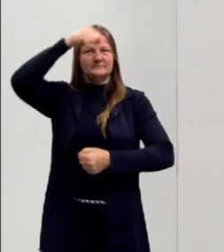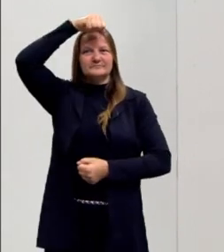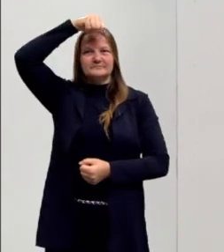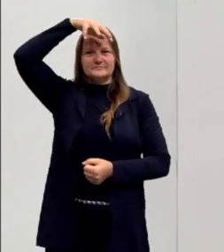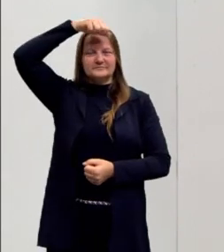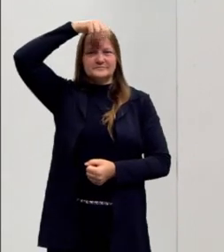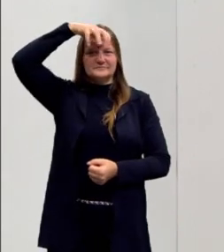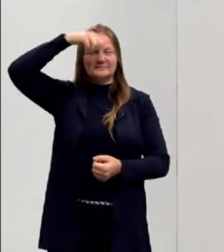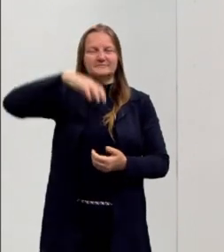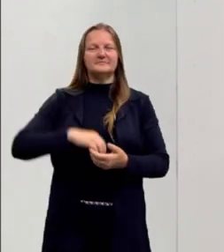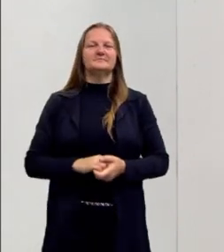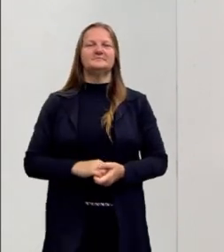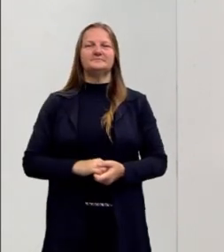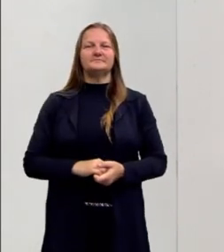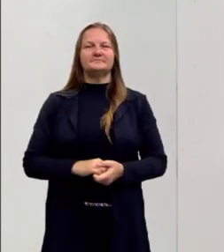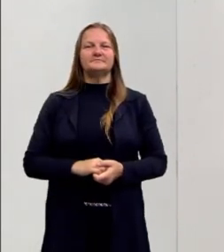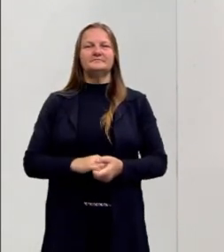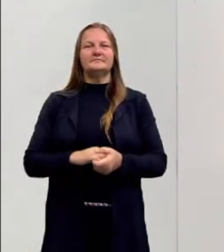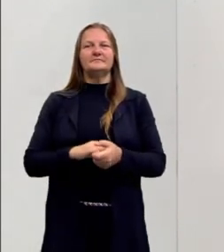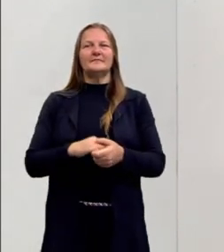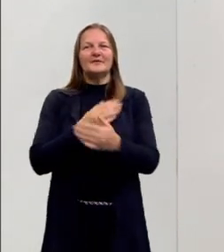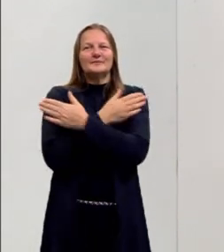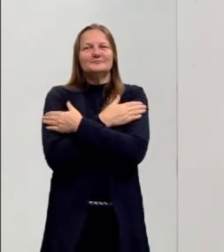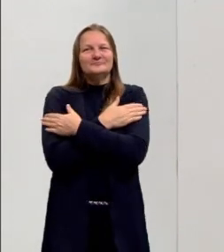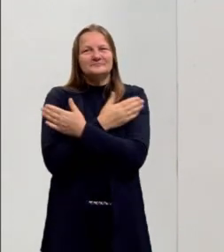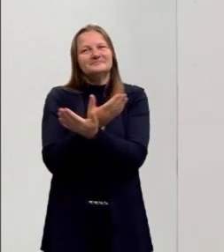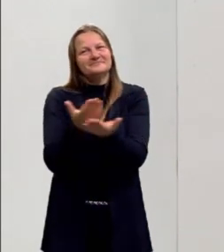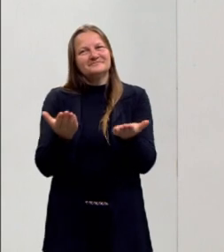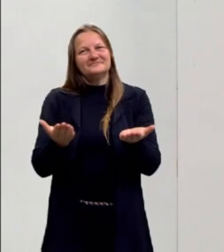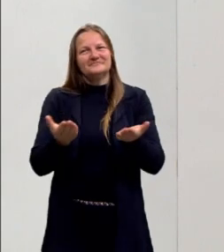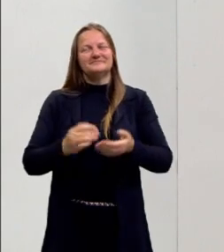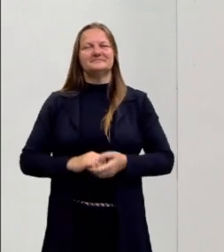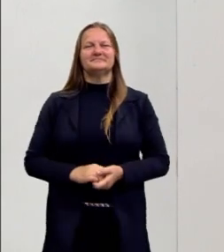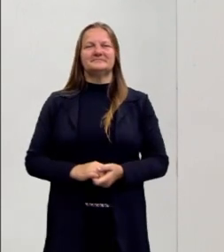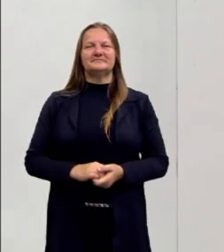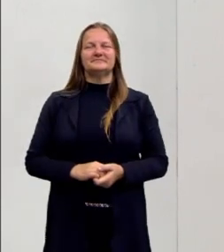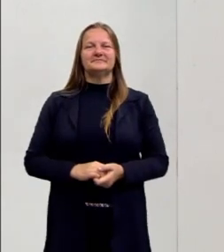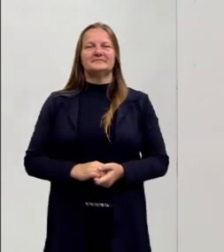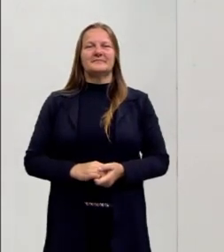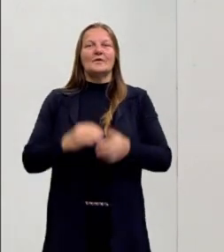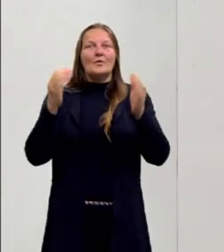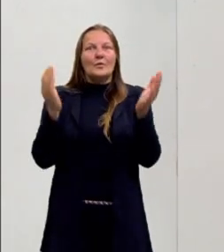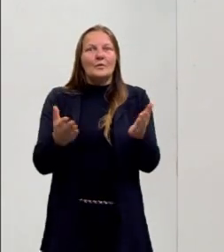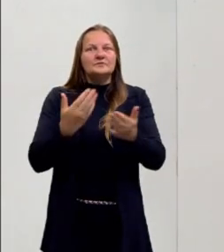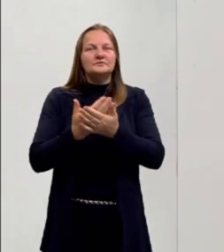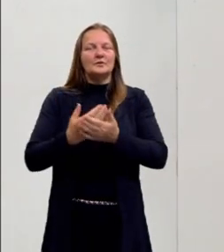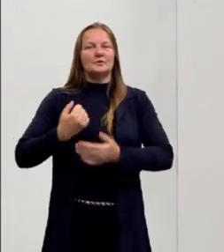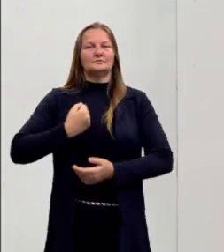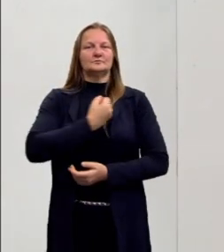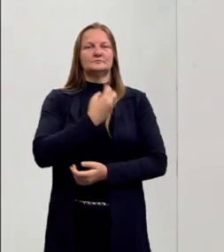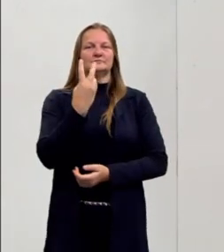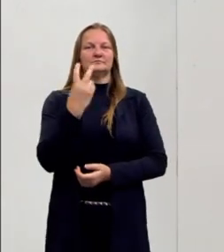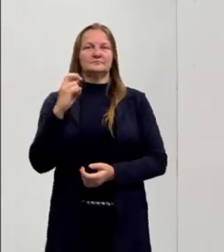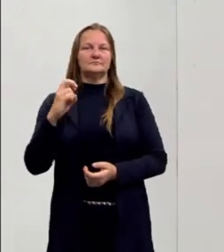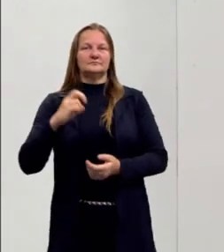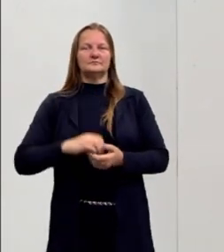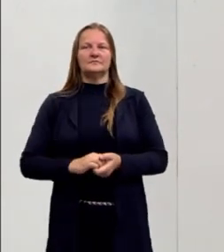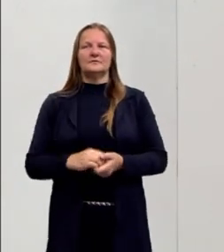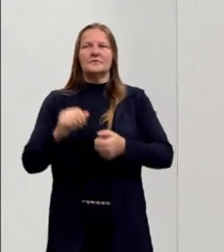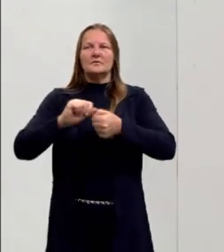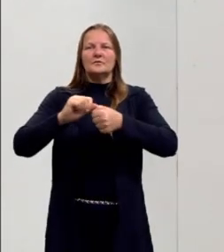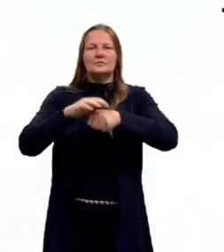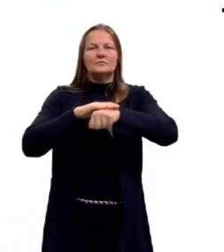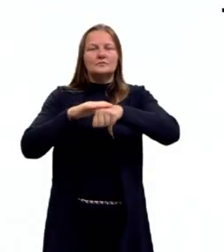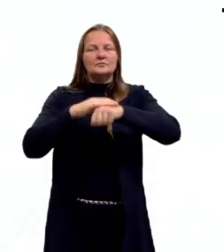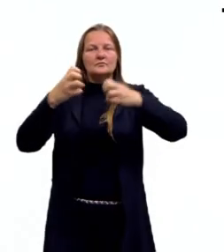professora intérprete Susana mandar o meu abraço para elas. E hoje, então, na nossa aula 25, a gente vai falar